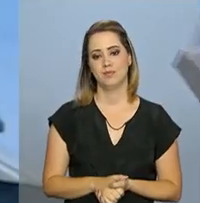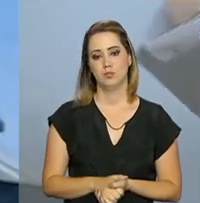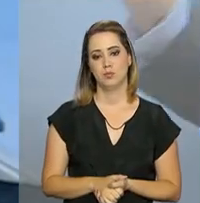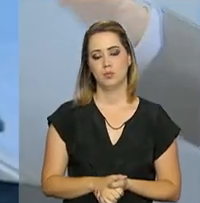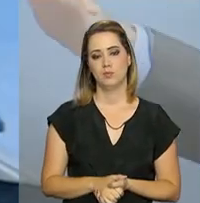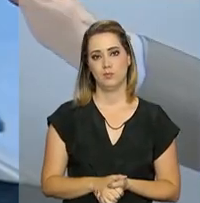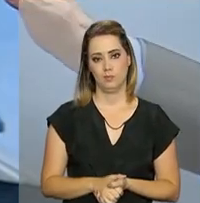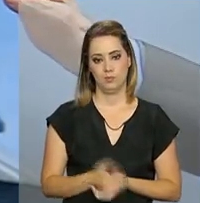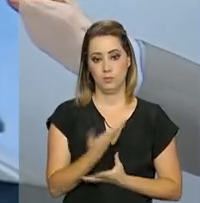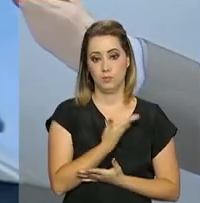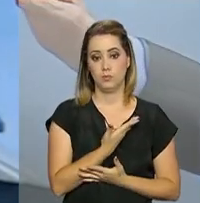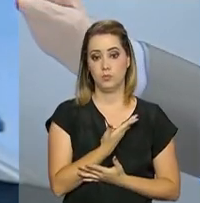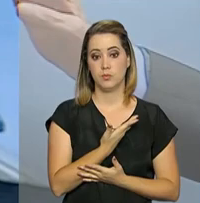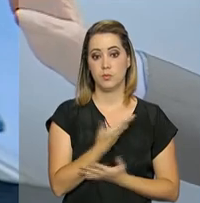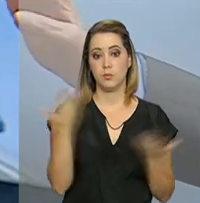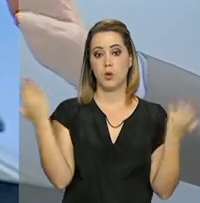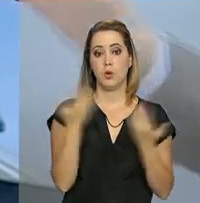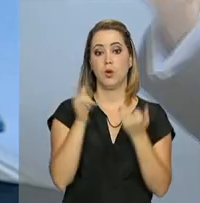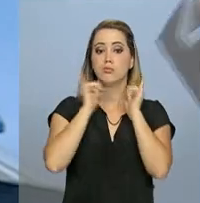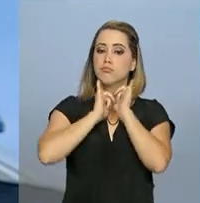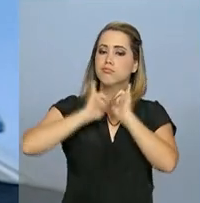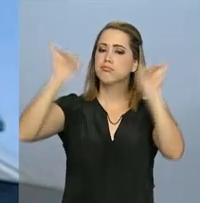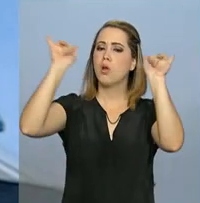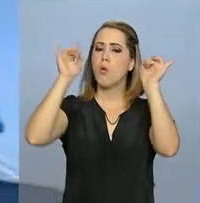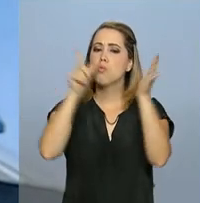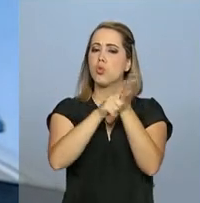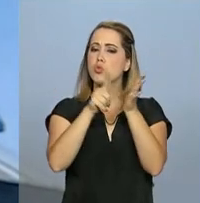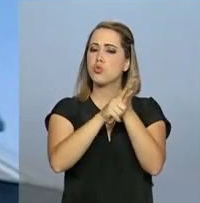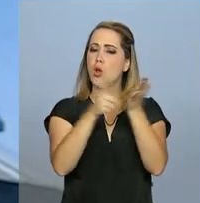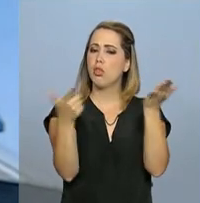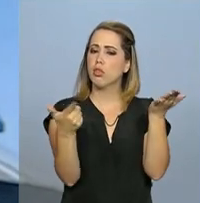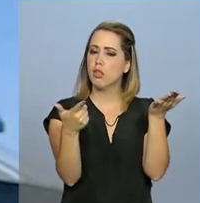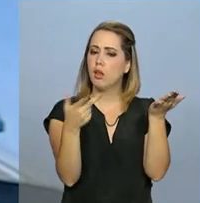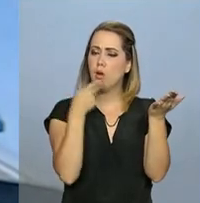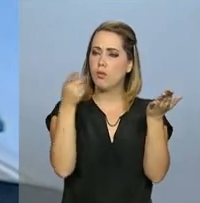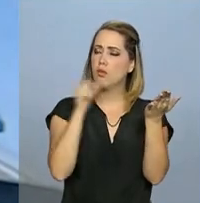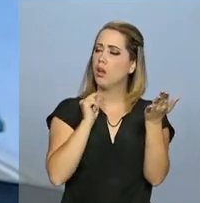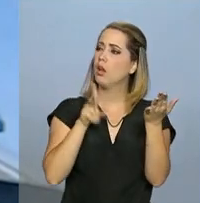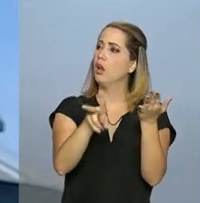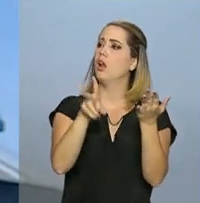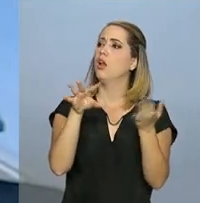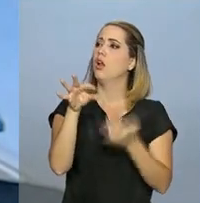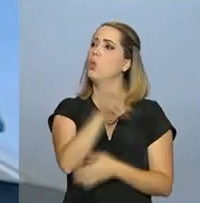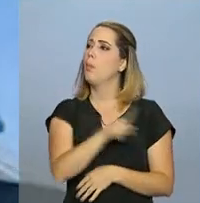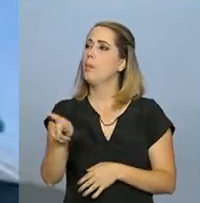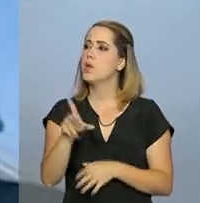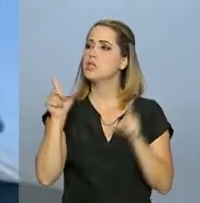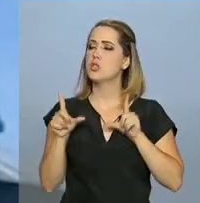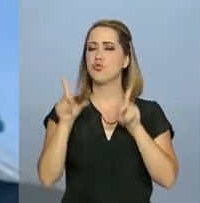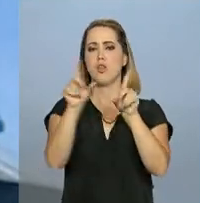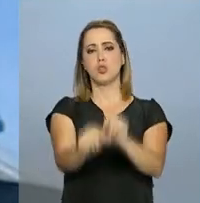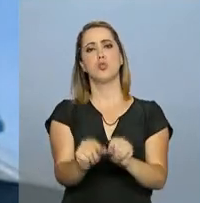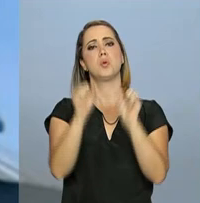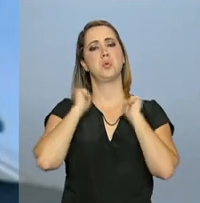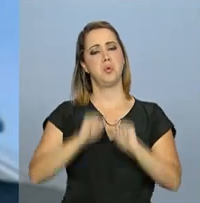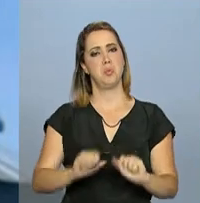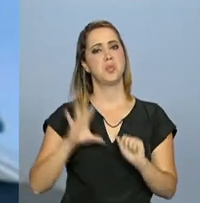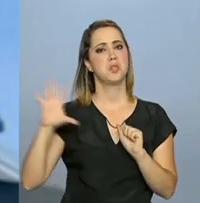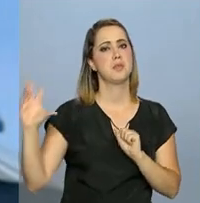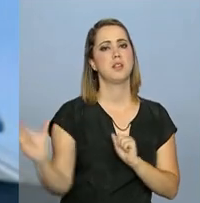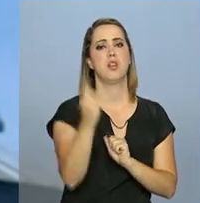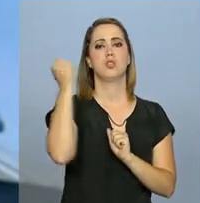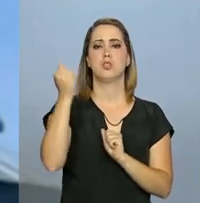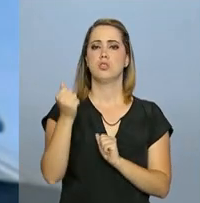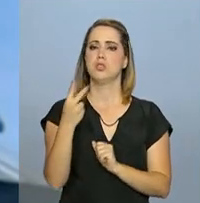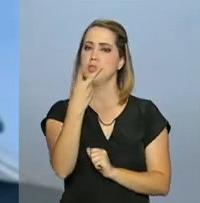Hoje saiu uma notícia no jornal dizendo, olha, Temer acho que vai reduzir essa possibilidade de retirar, ou seja,